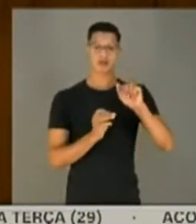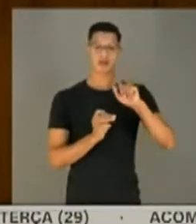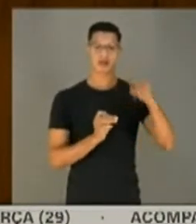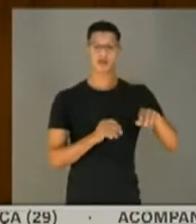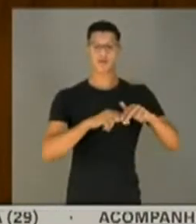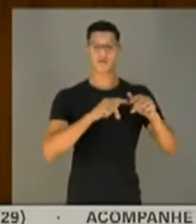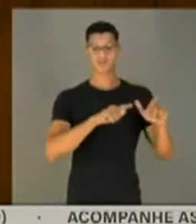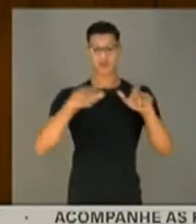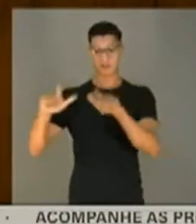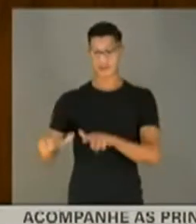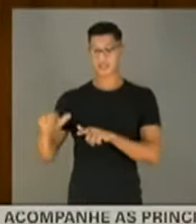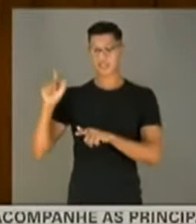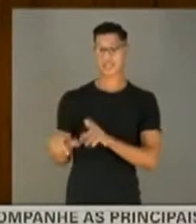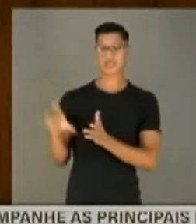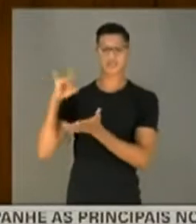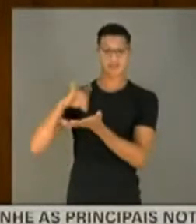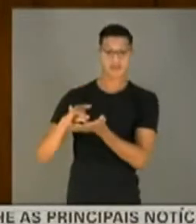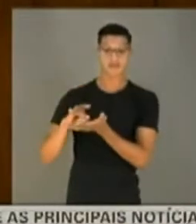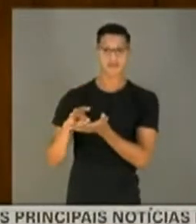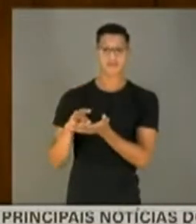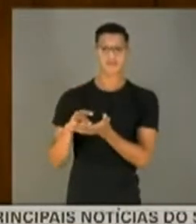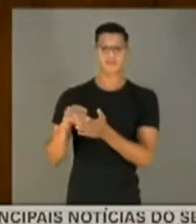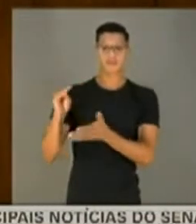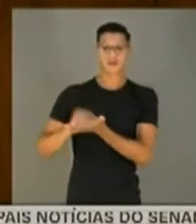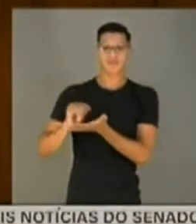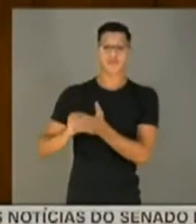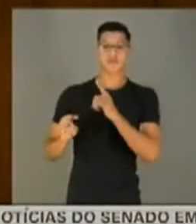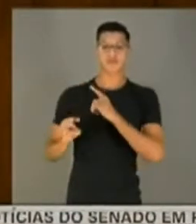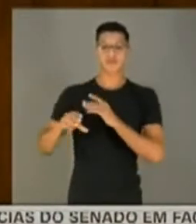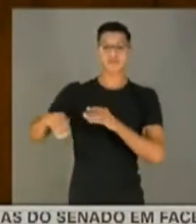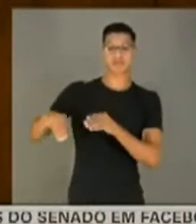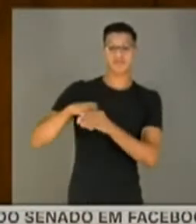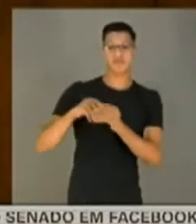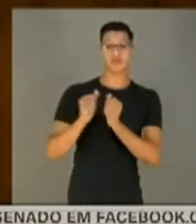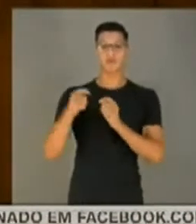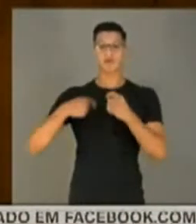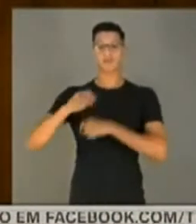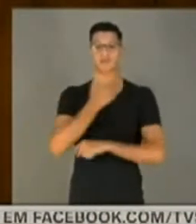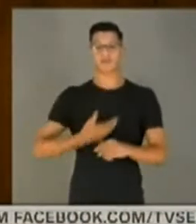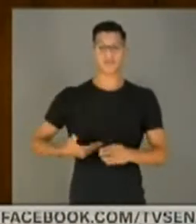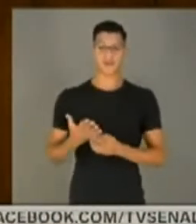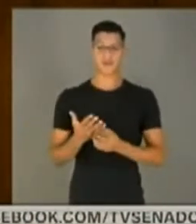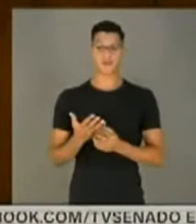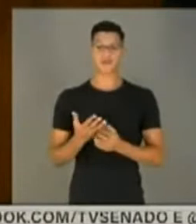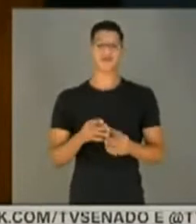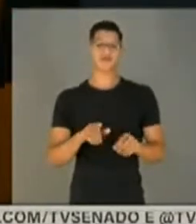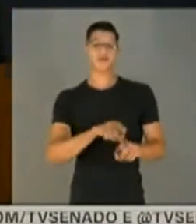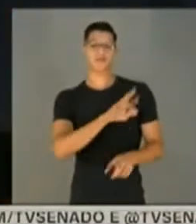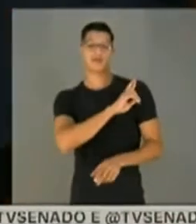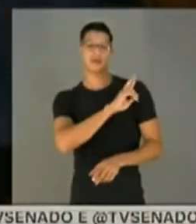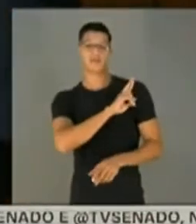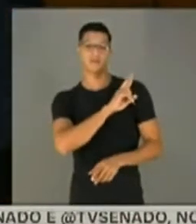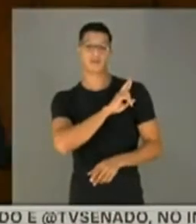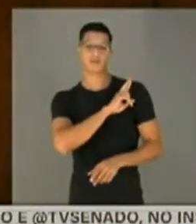ser do gabinete paralelo é justamente a ausência de vínculo com a administração pública e a responsabilidade